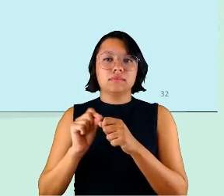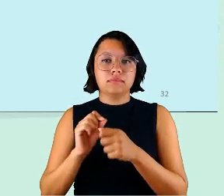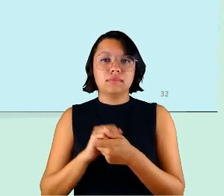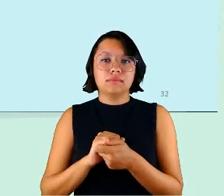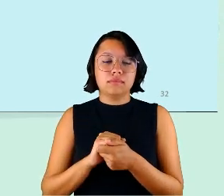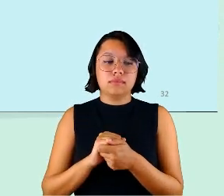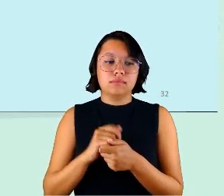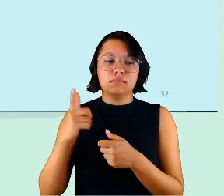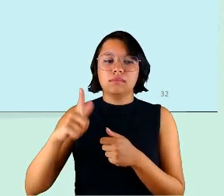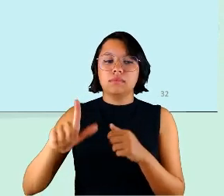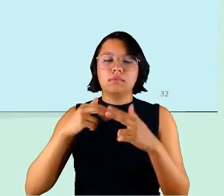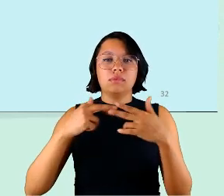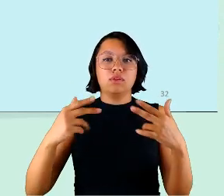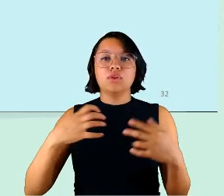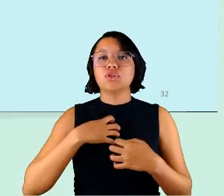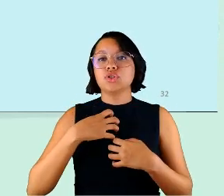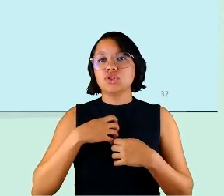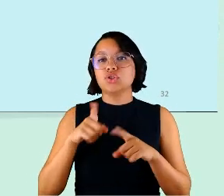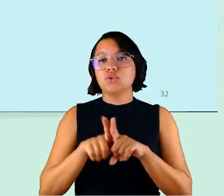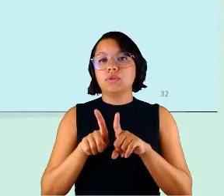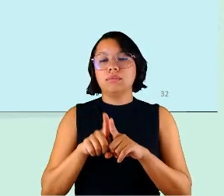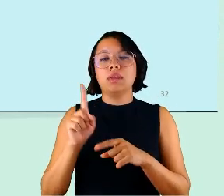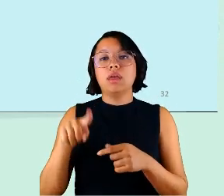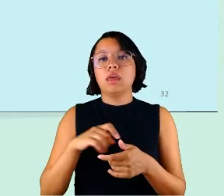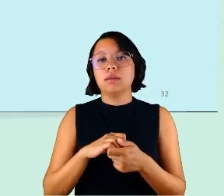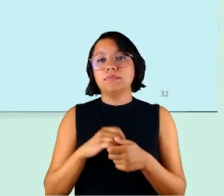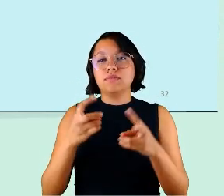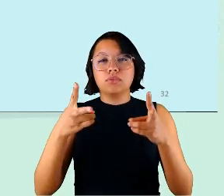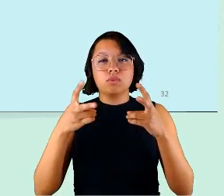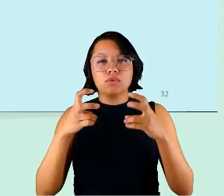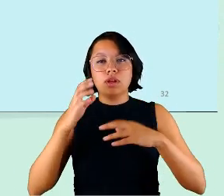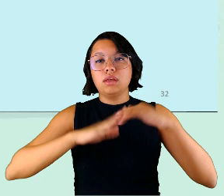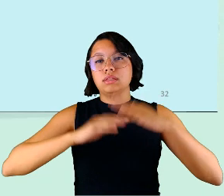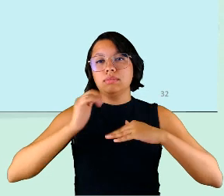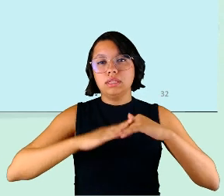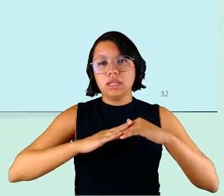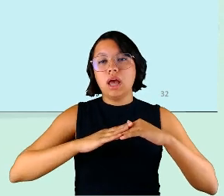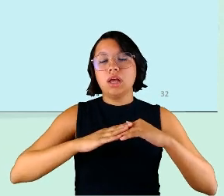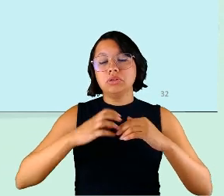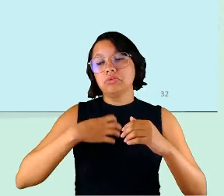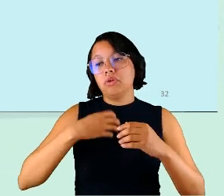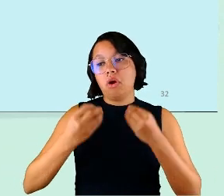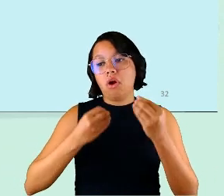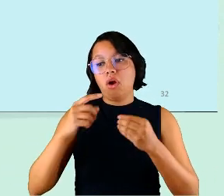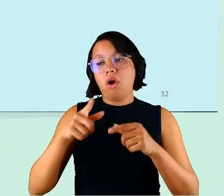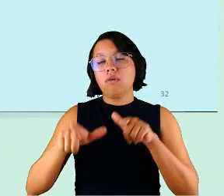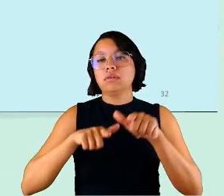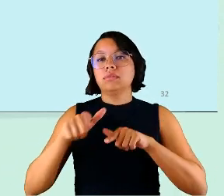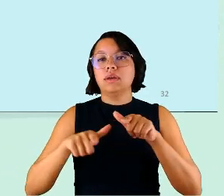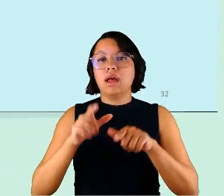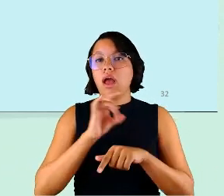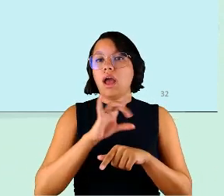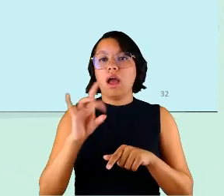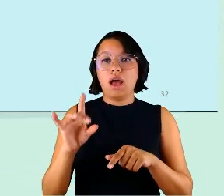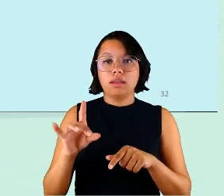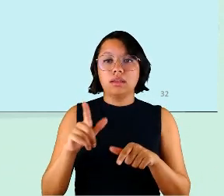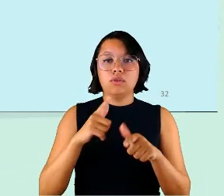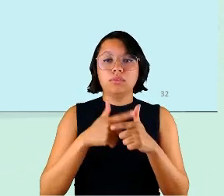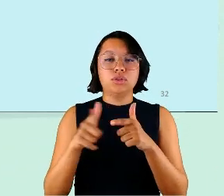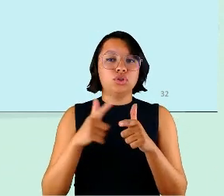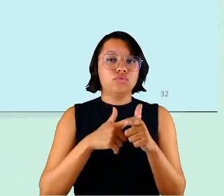a outra coisa que se sentiam era considerar as habilidades e as condições de trabalho de cada um para distribuir